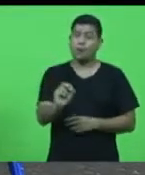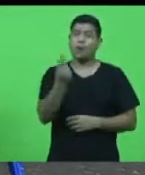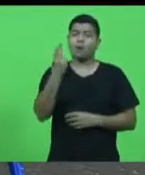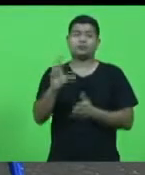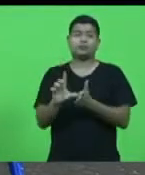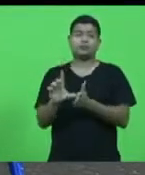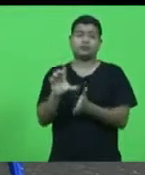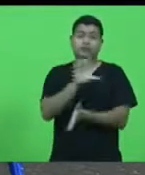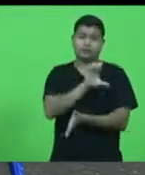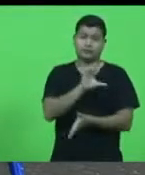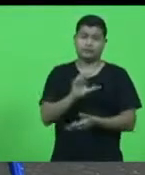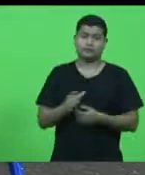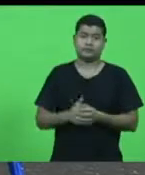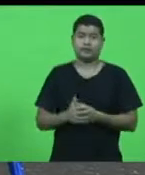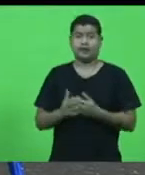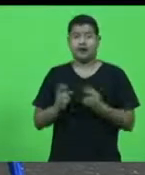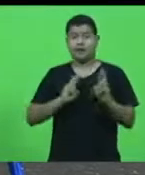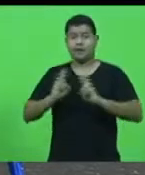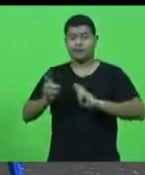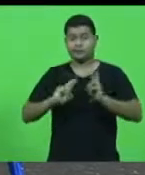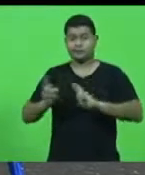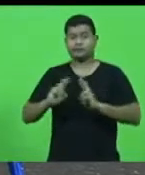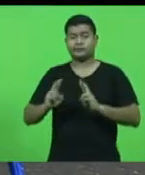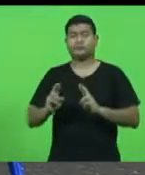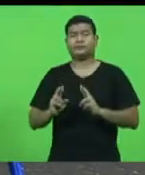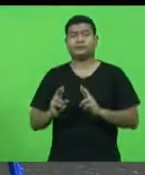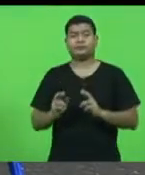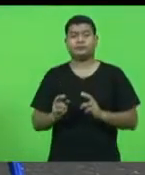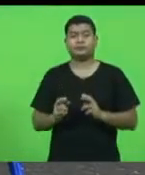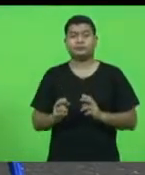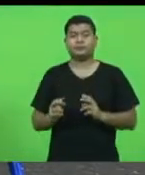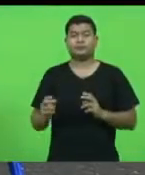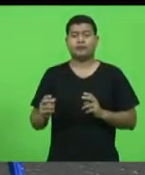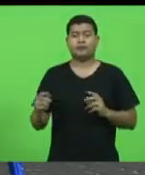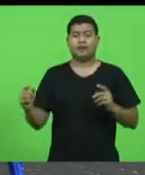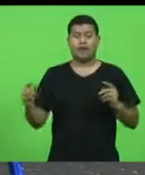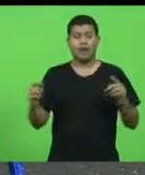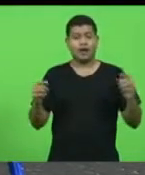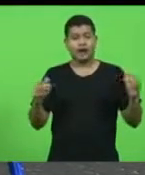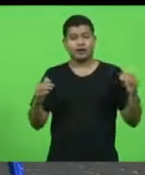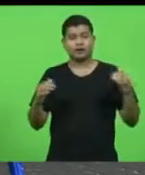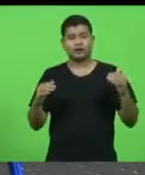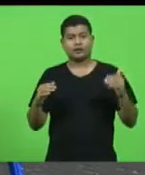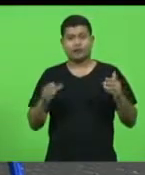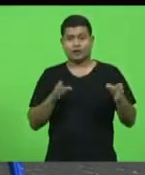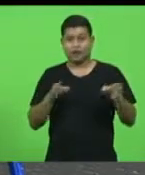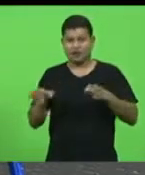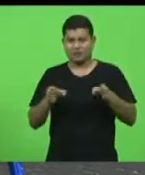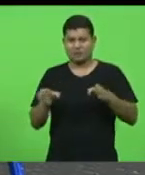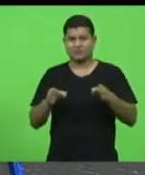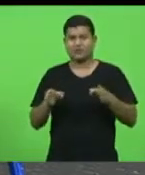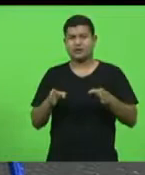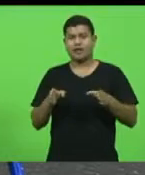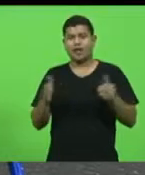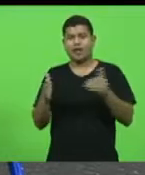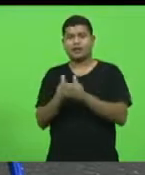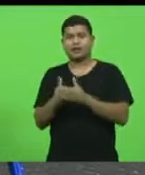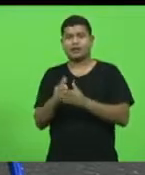nas rodovias que dão acesso a 101 e mesmo